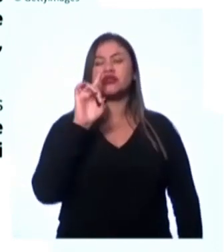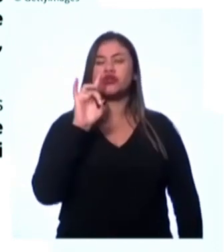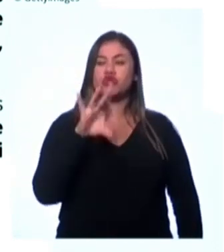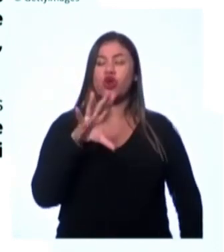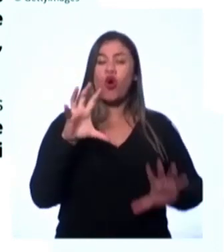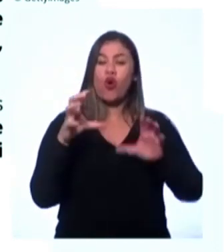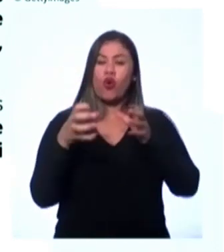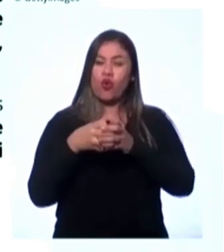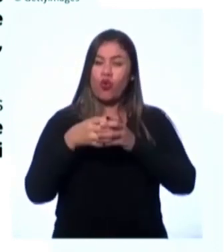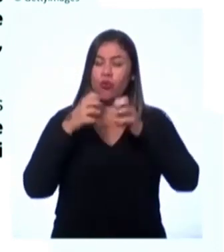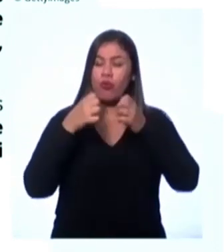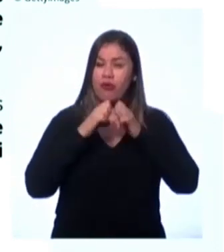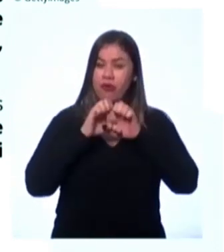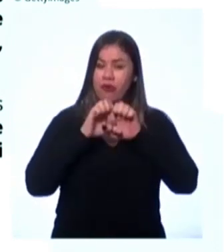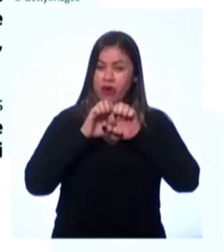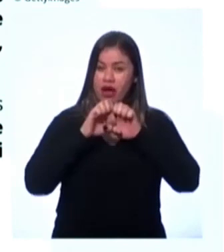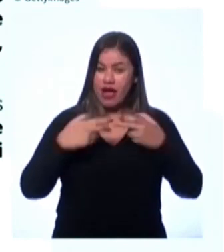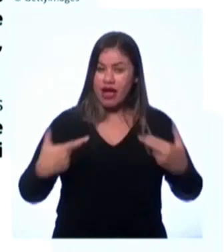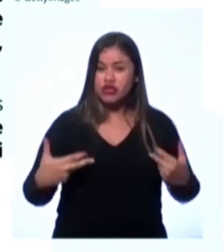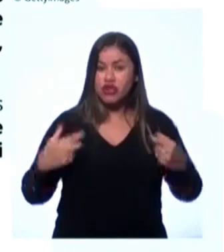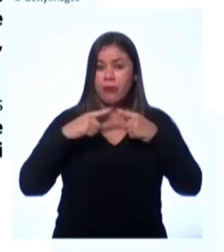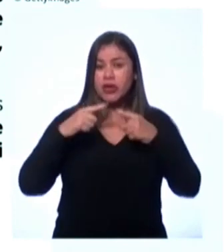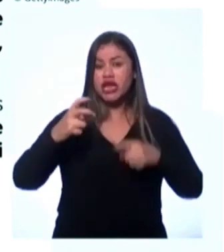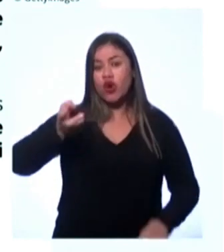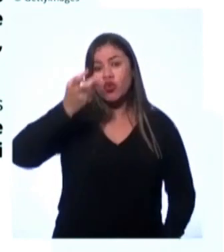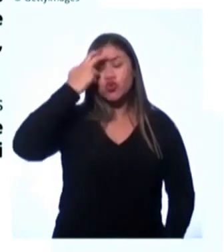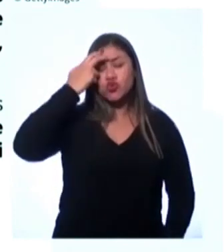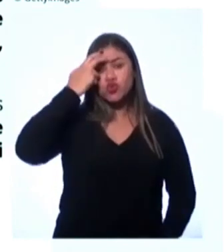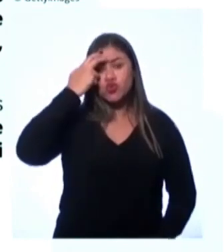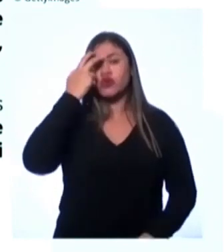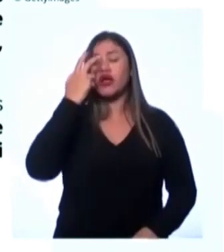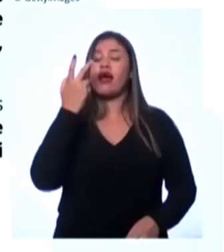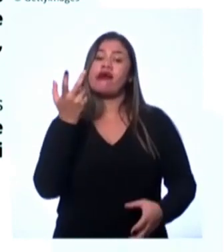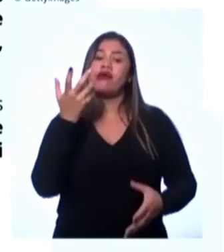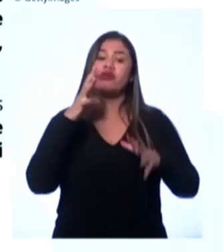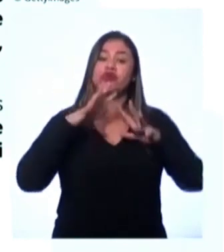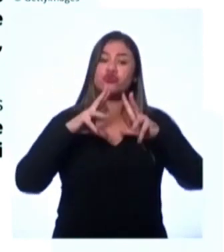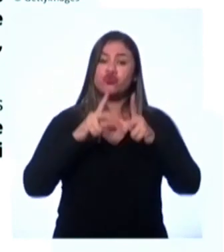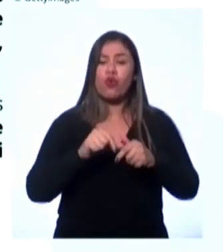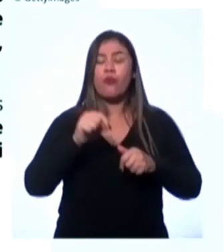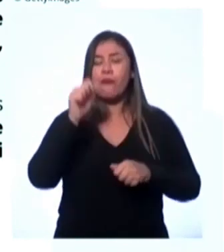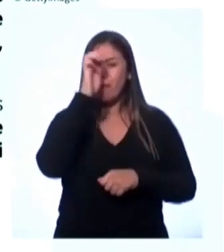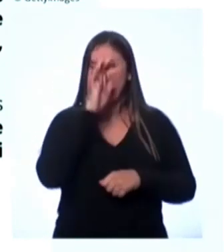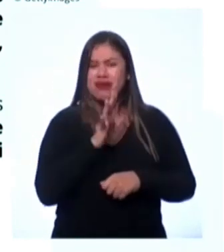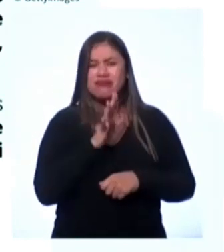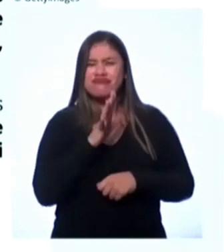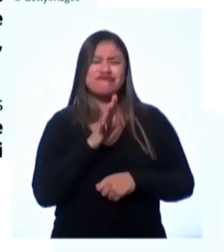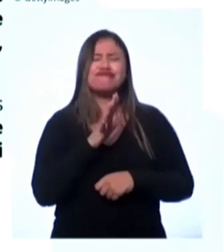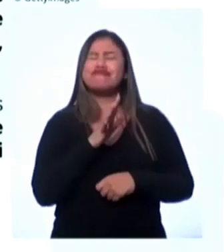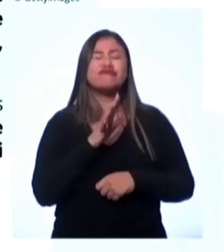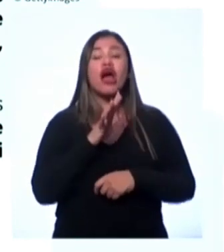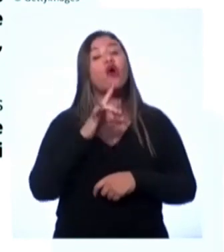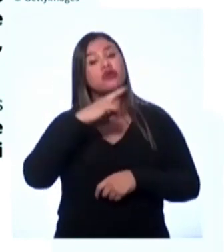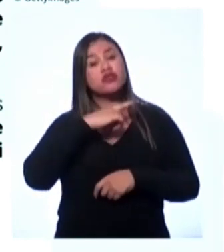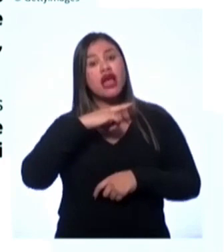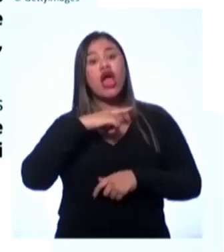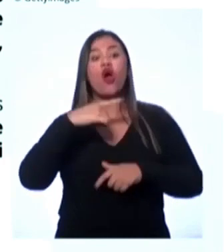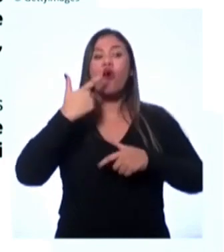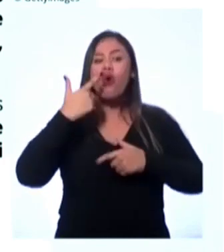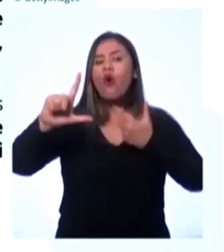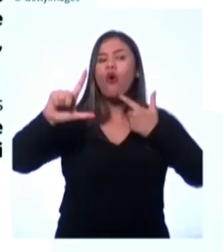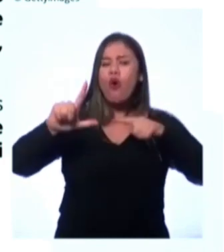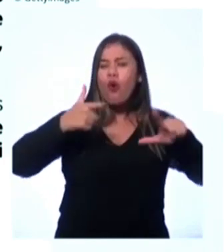étnicos que formam a cultura e o povo brasileiro. Nós também temos diferentes outros, né,